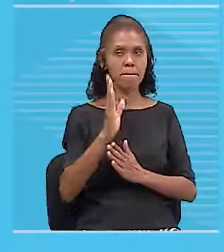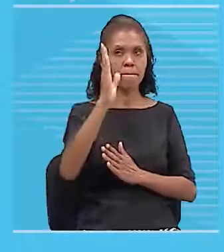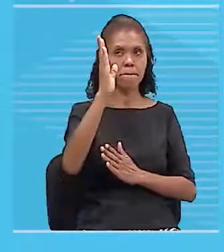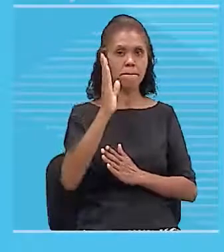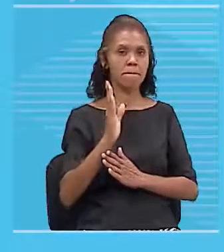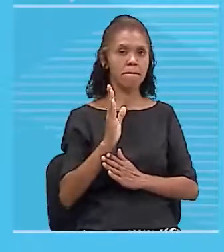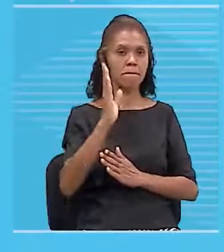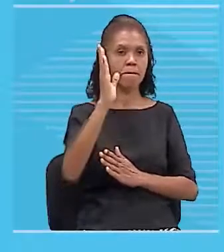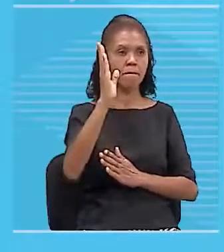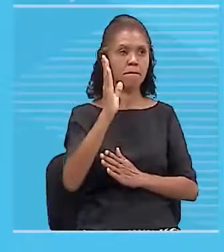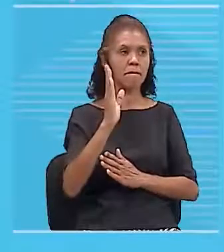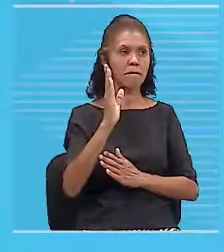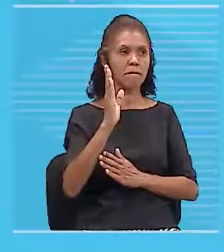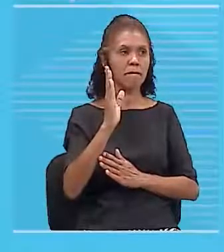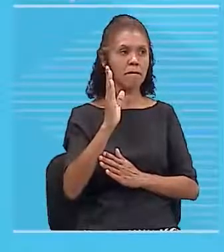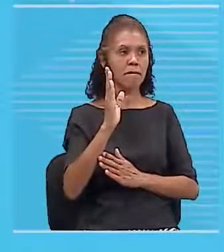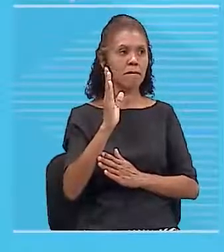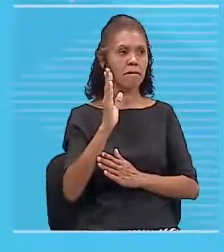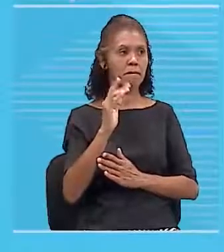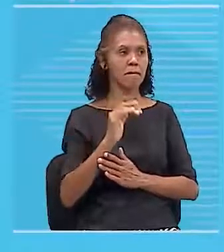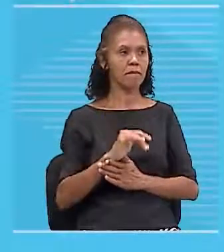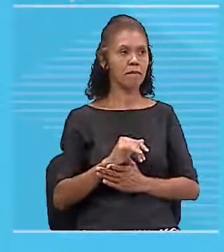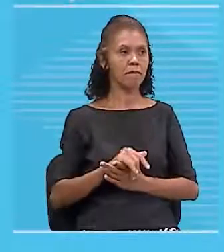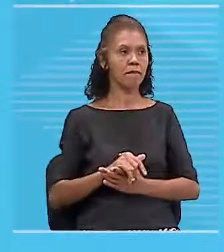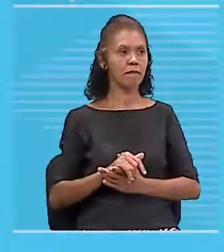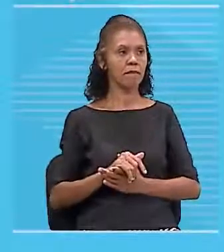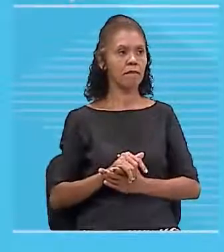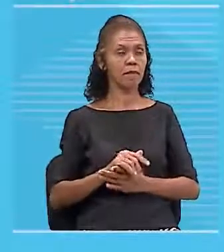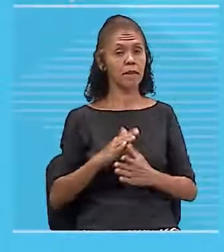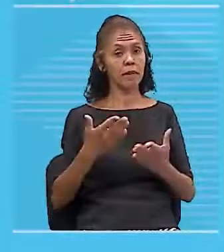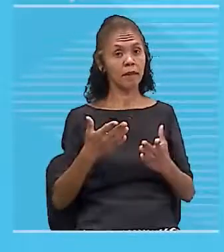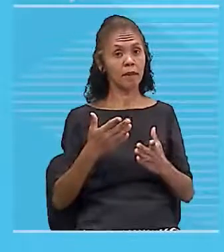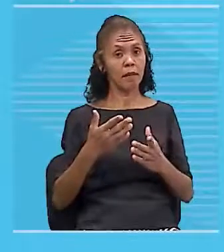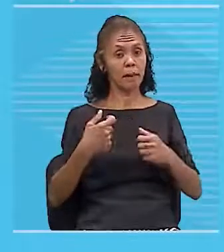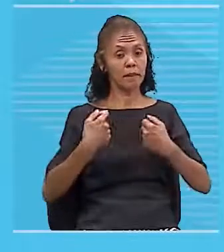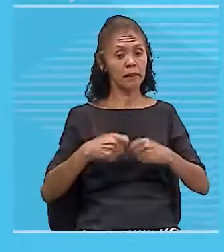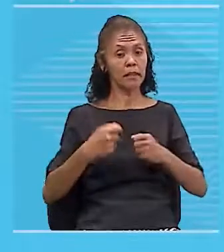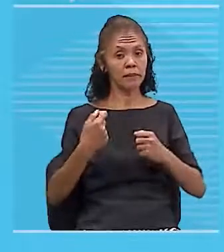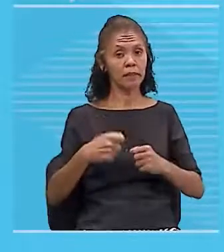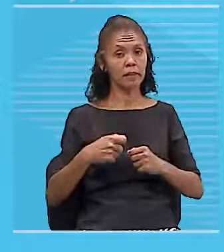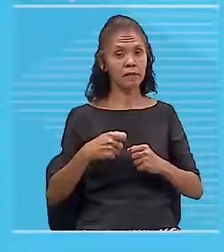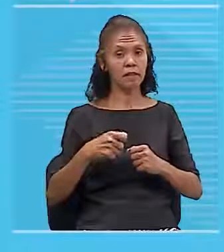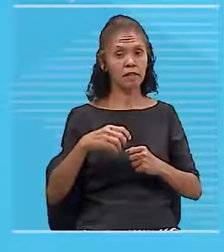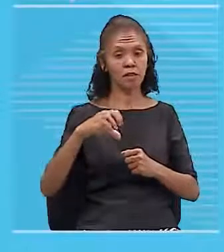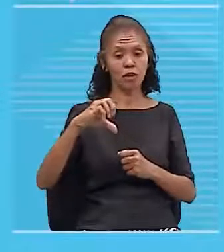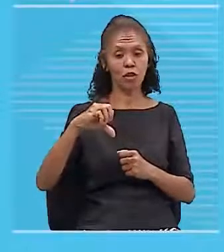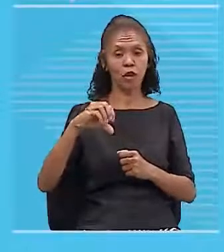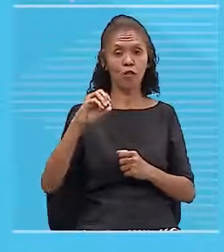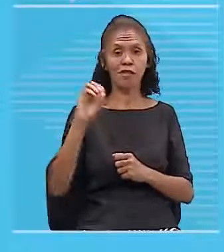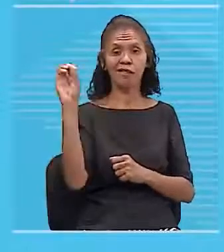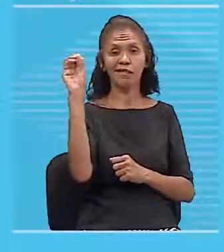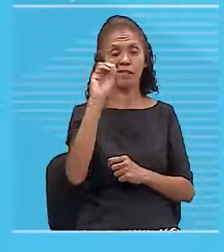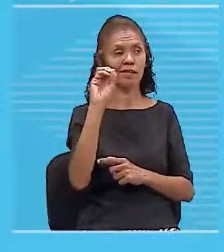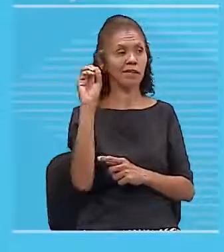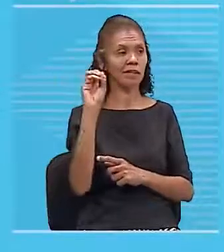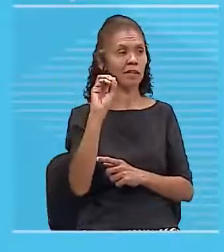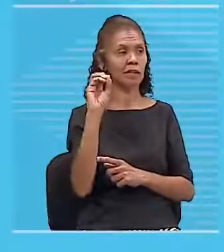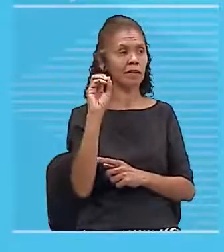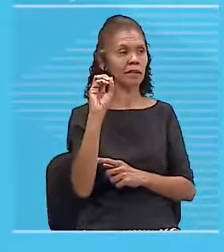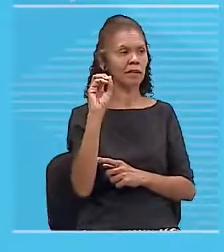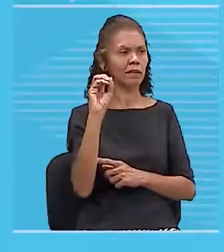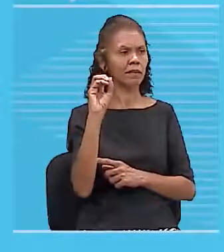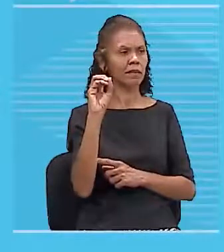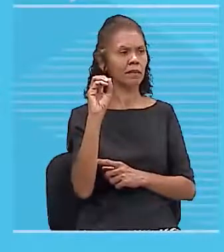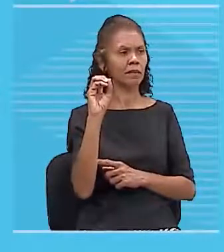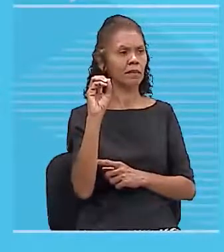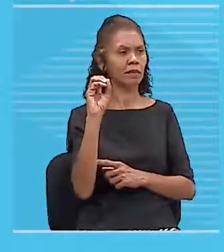indo até você, o campo tem que formar 90 graus com ela, não é? Então, o campo está aqui, ó.